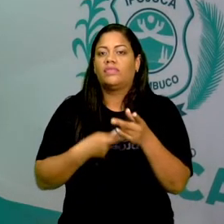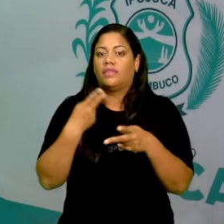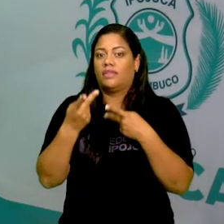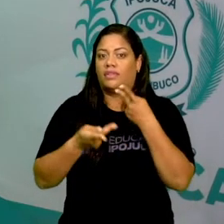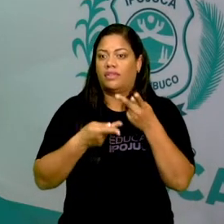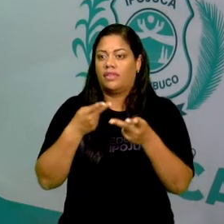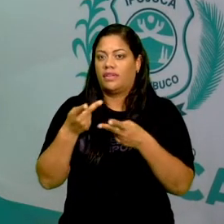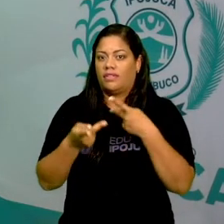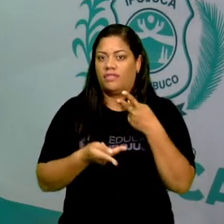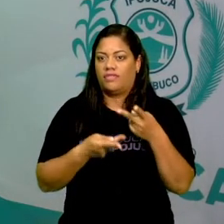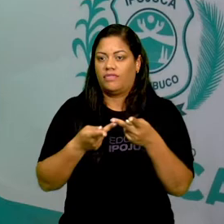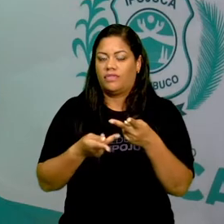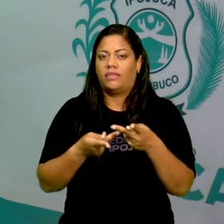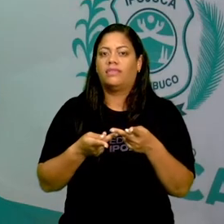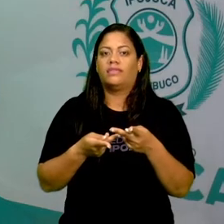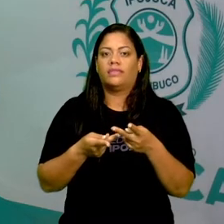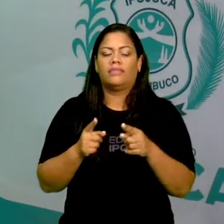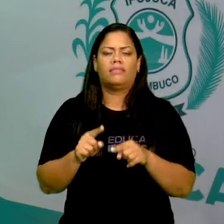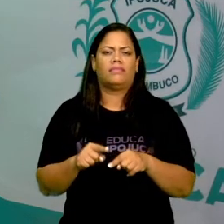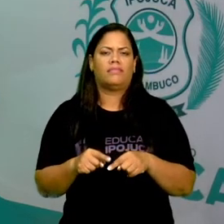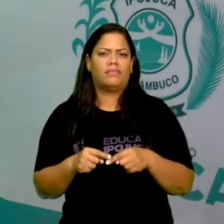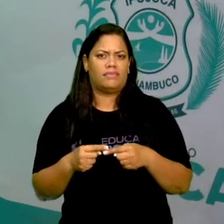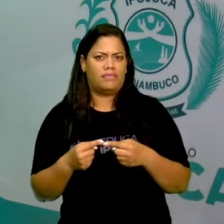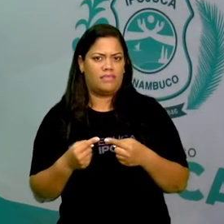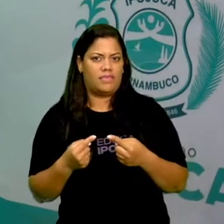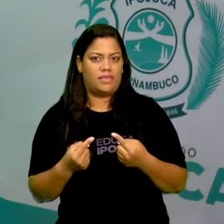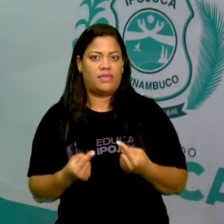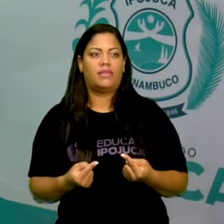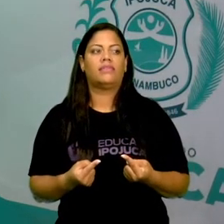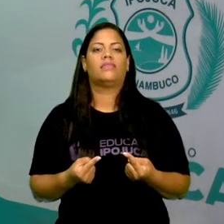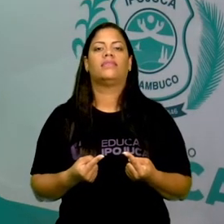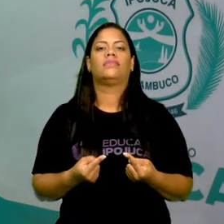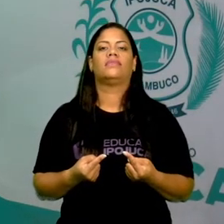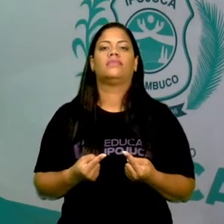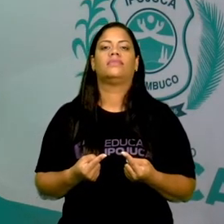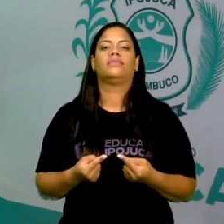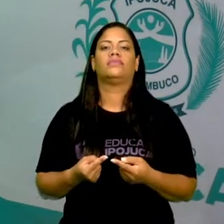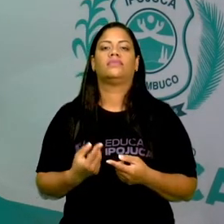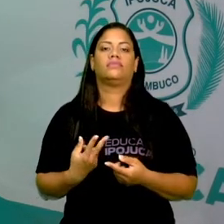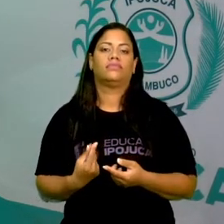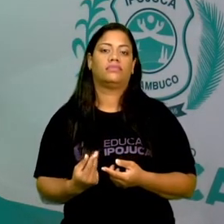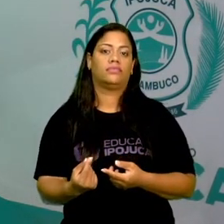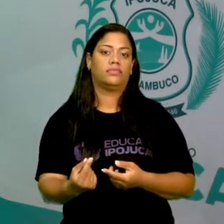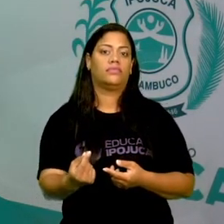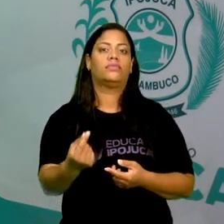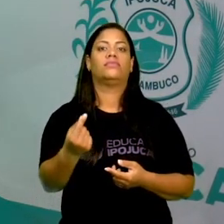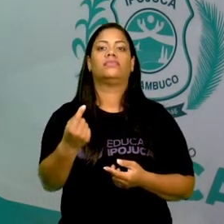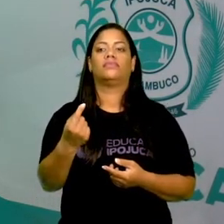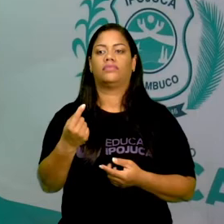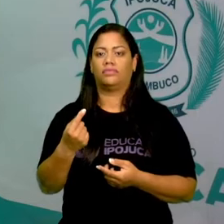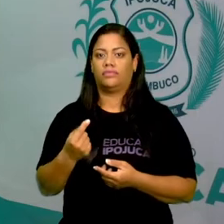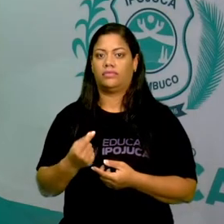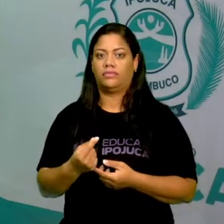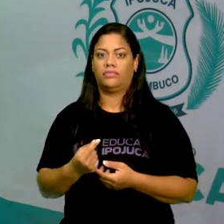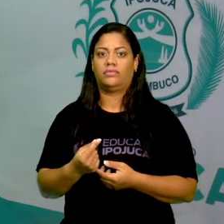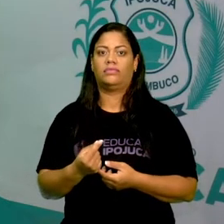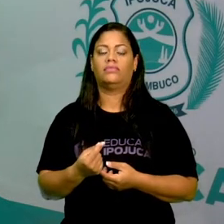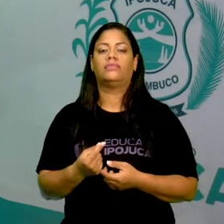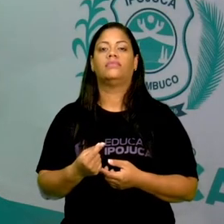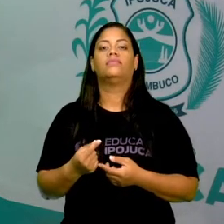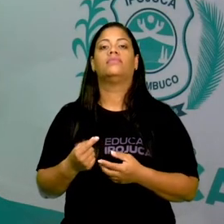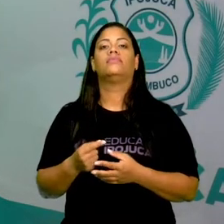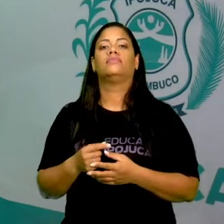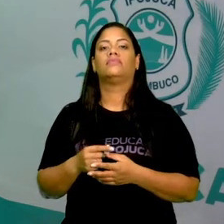fechado. Mas ele não deixou de ser... O an não deixou de ser uma sílaba